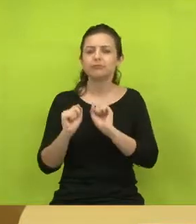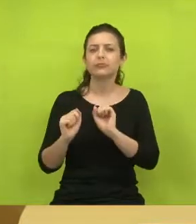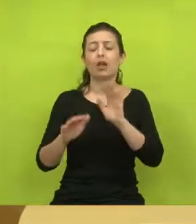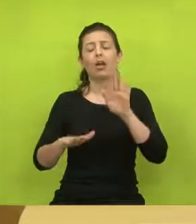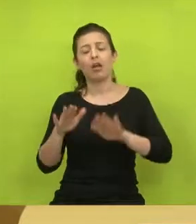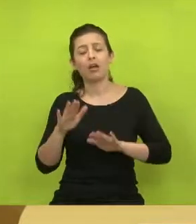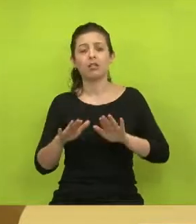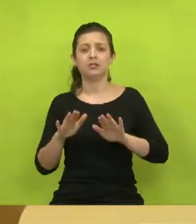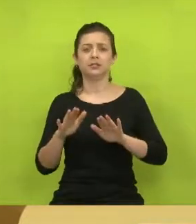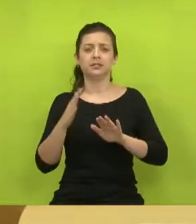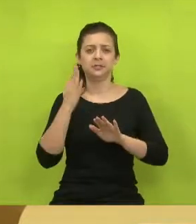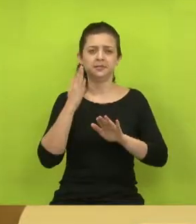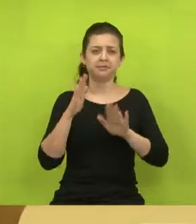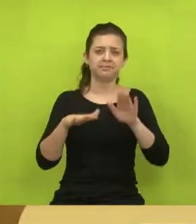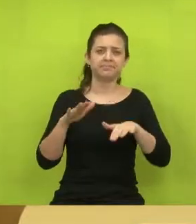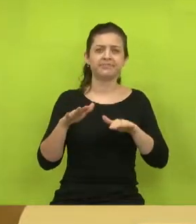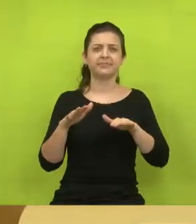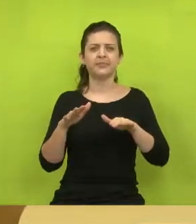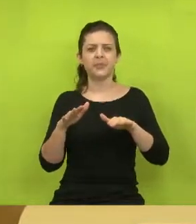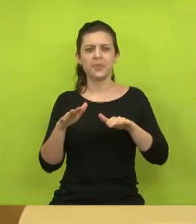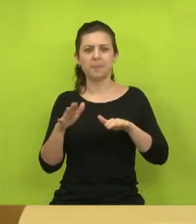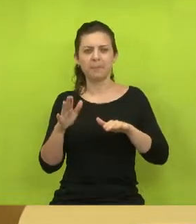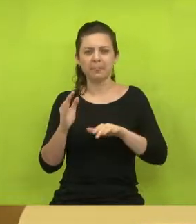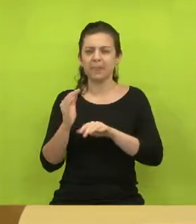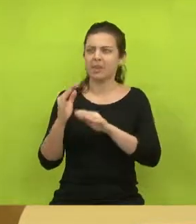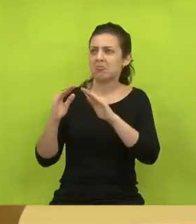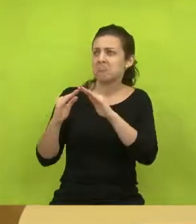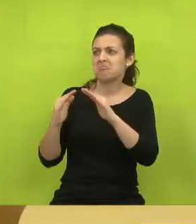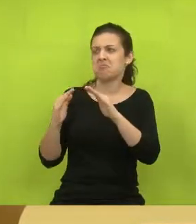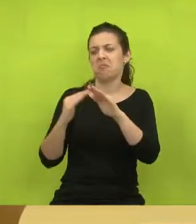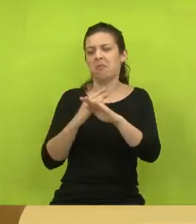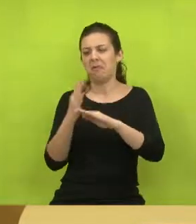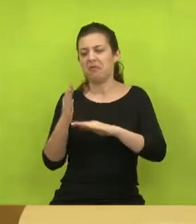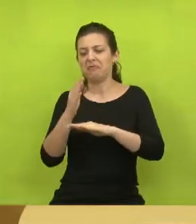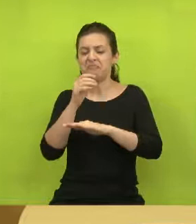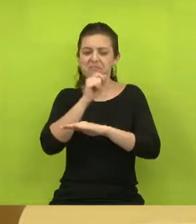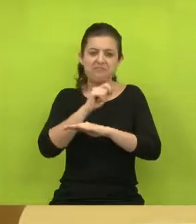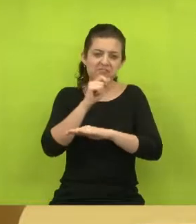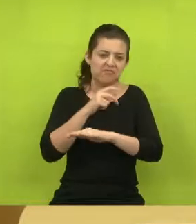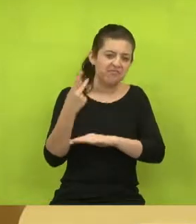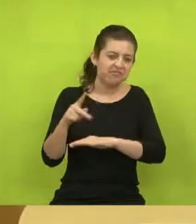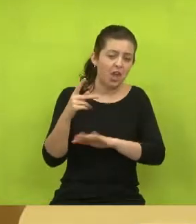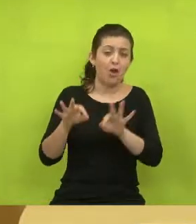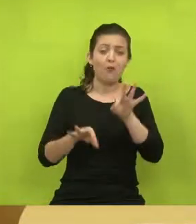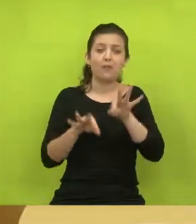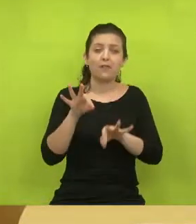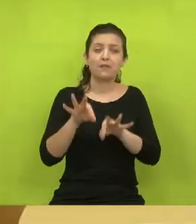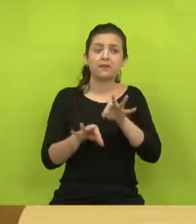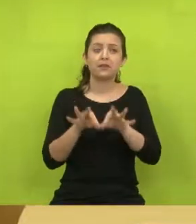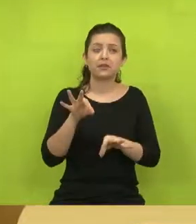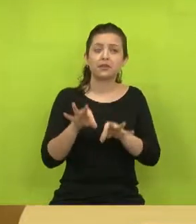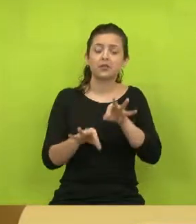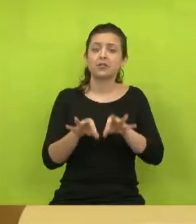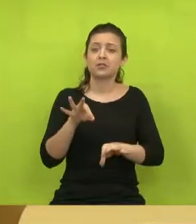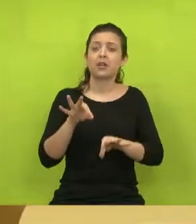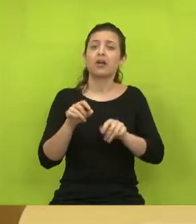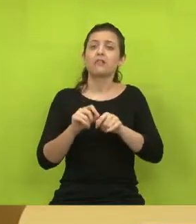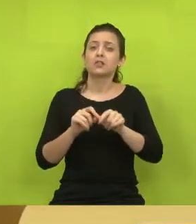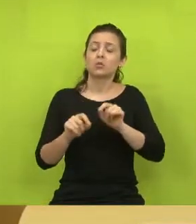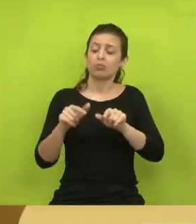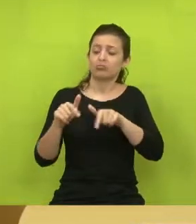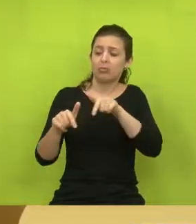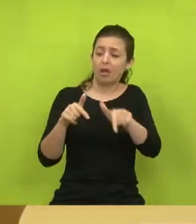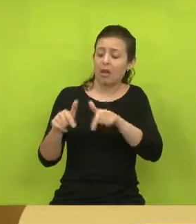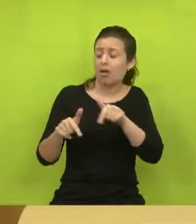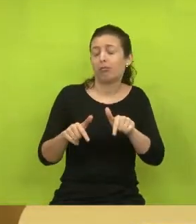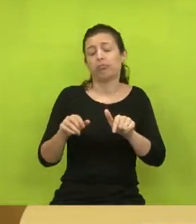de repente, quem sabe fazer uma casa-dia ali para idoso. Poderíamos fazer oficinas para que as pessoas pudessem trabalhar.